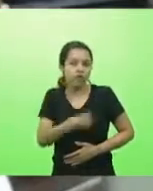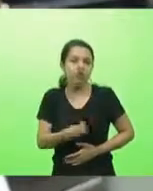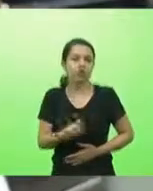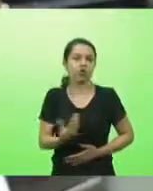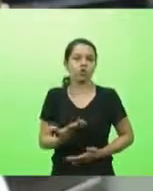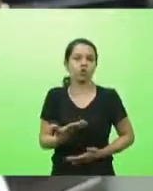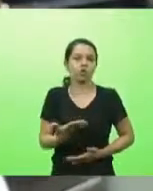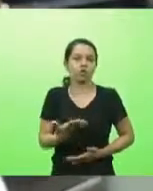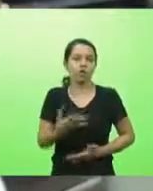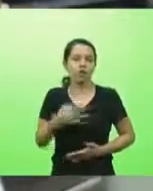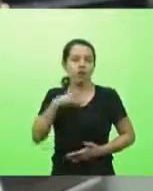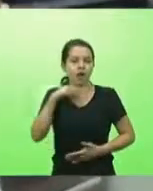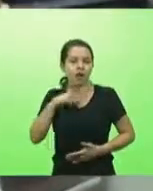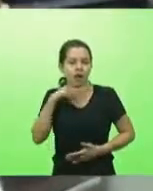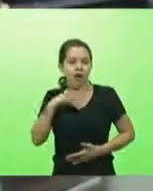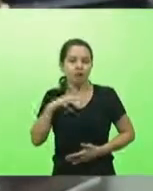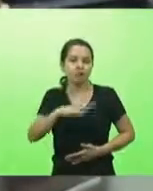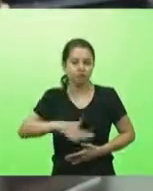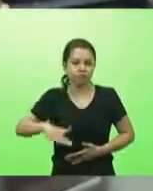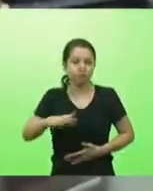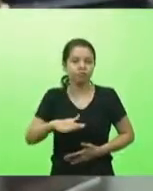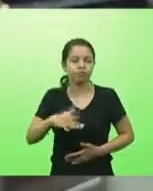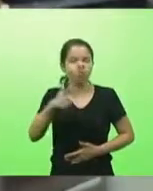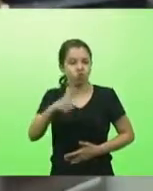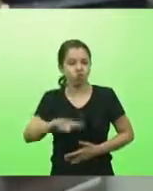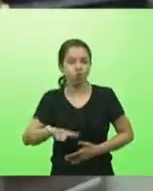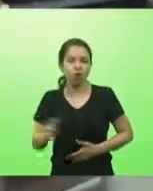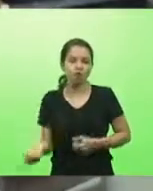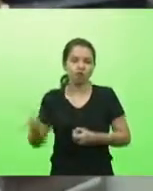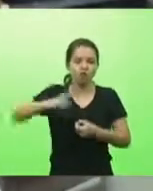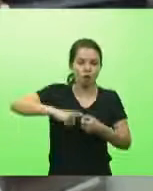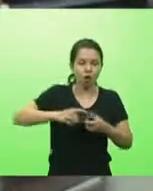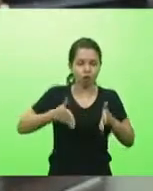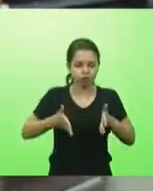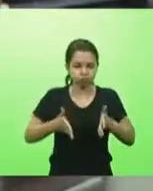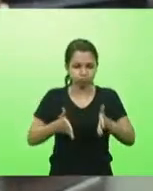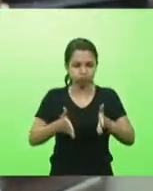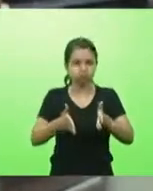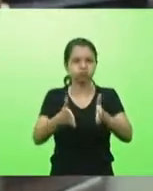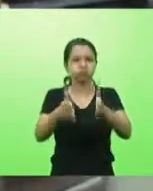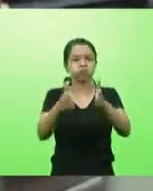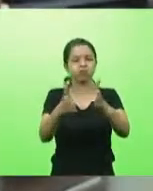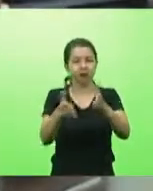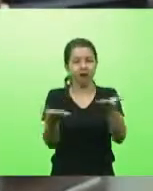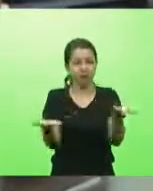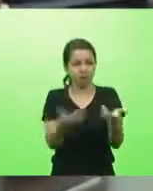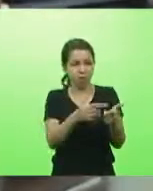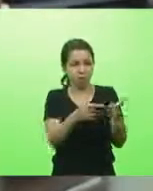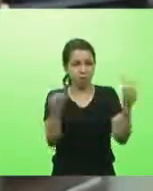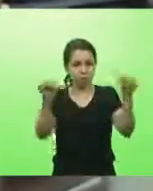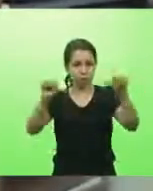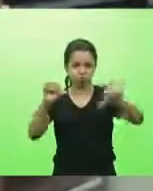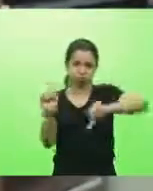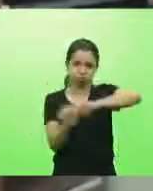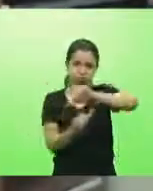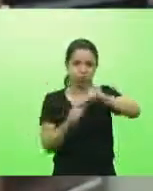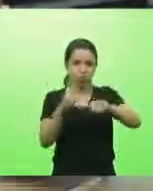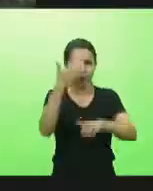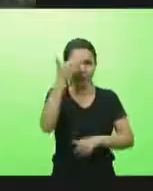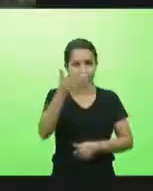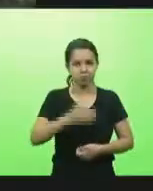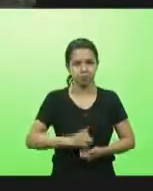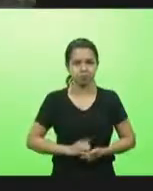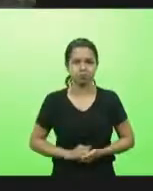voltem a trilhar e a transformar essa negra realidade que estamos vivendo muito obrigada